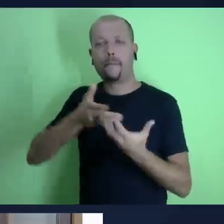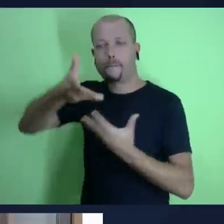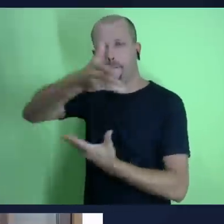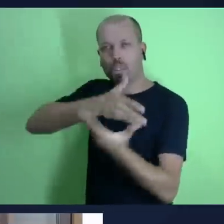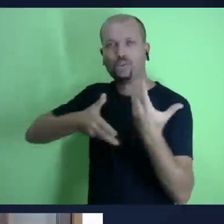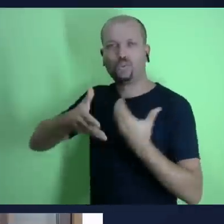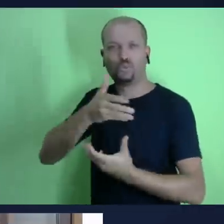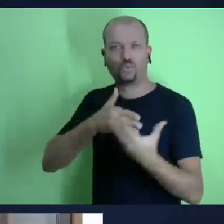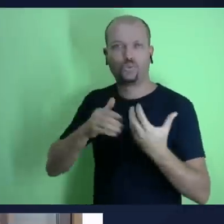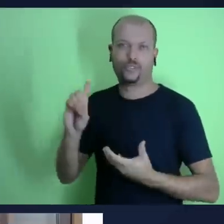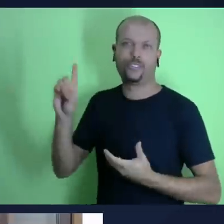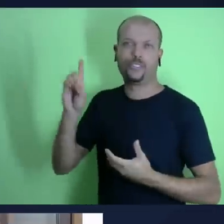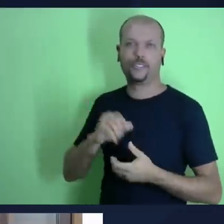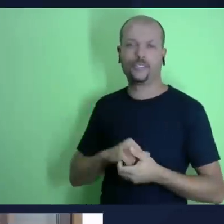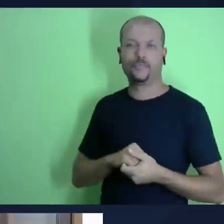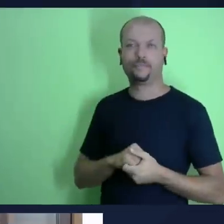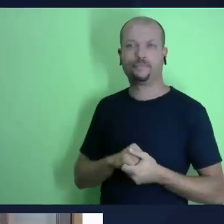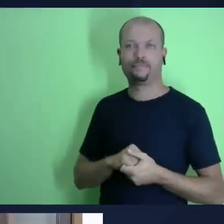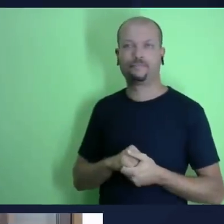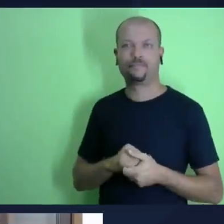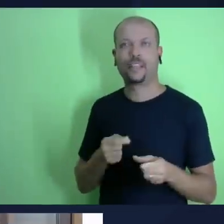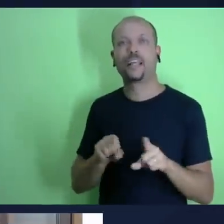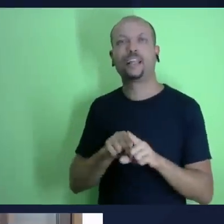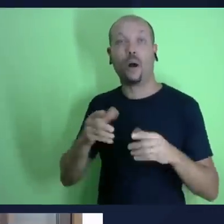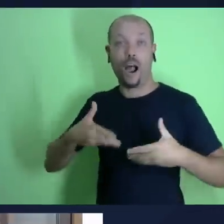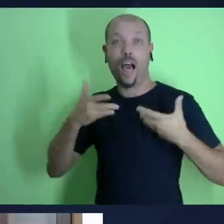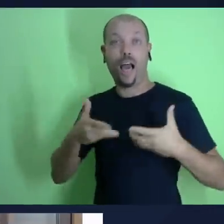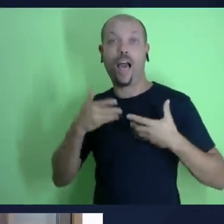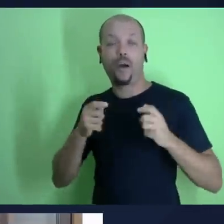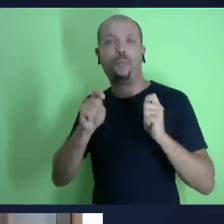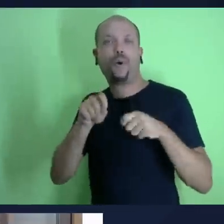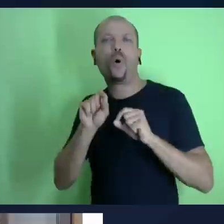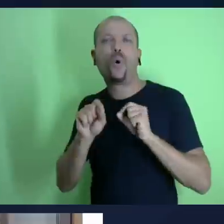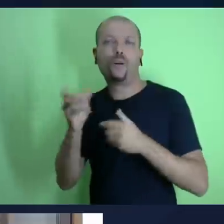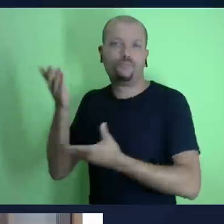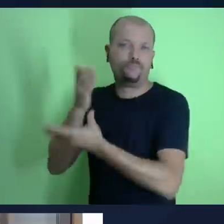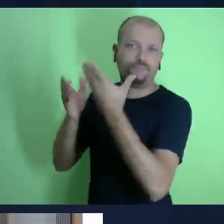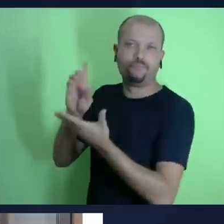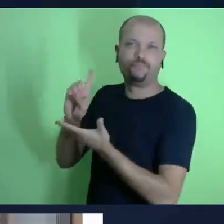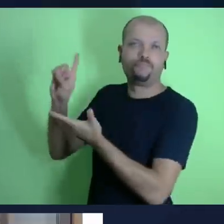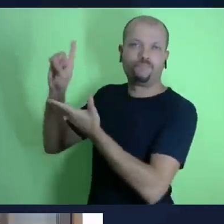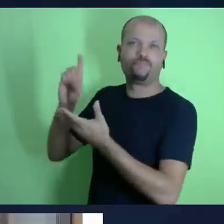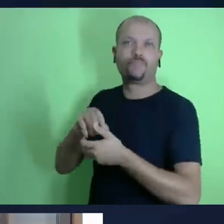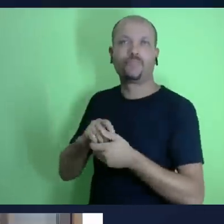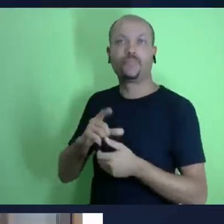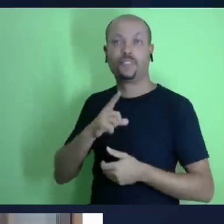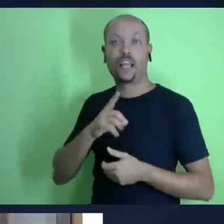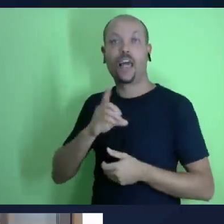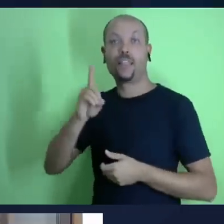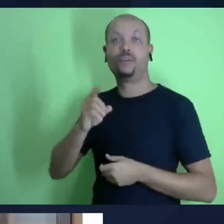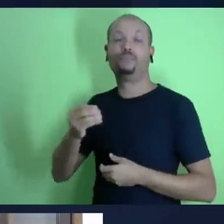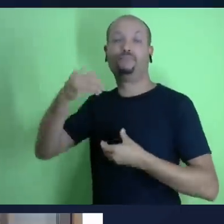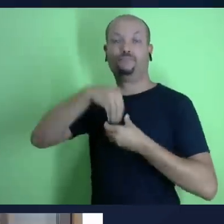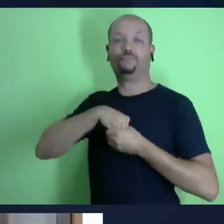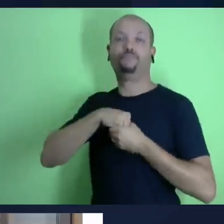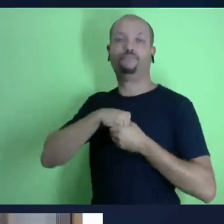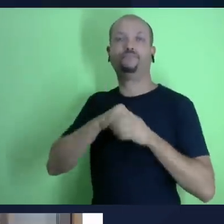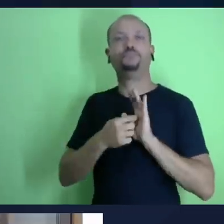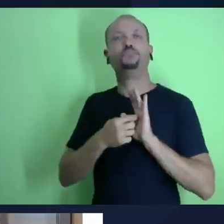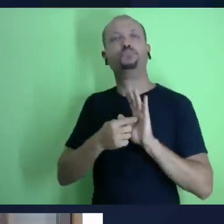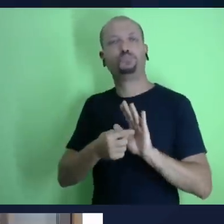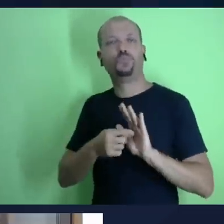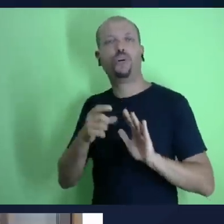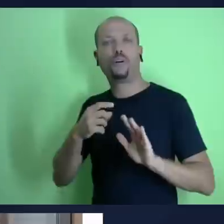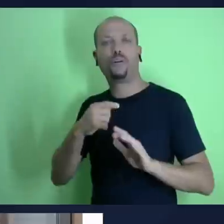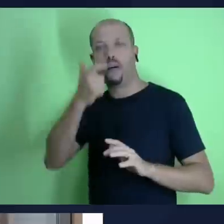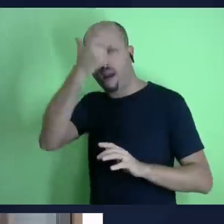e aí isso aí muda toda a nossa vida né a maneira de a gente usar o nosso tempo né de a